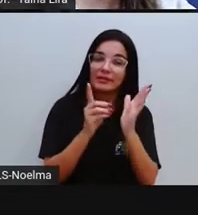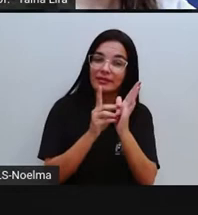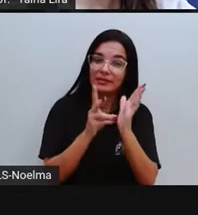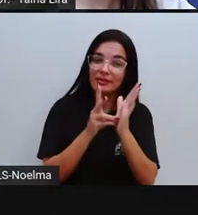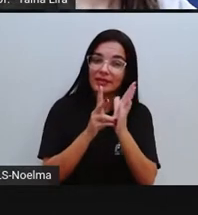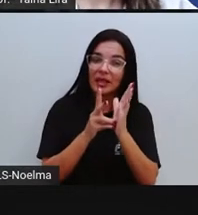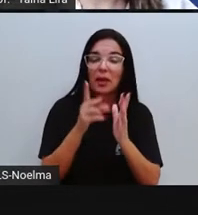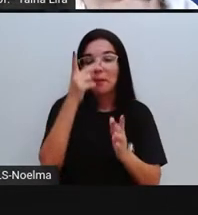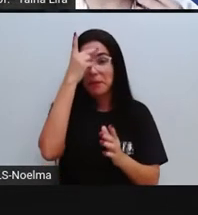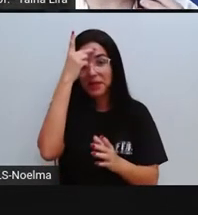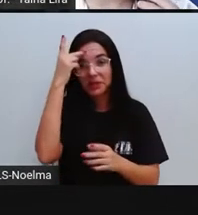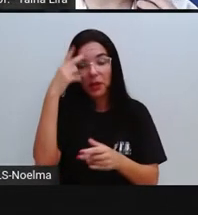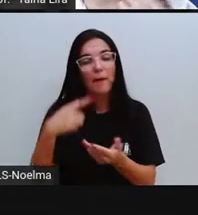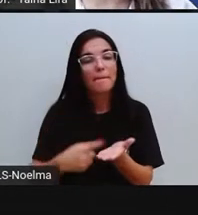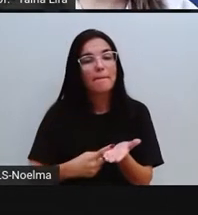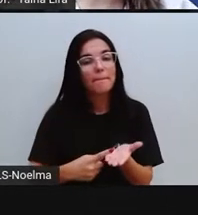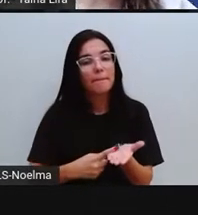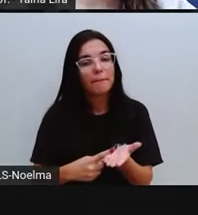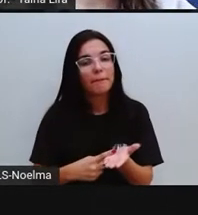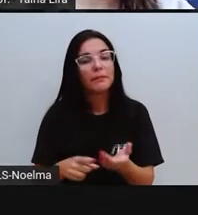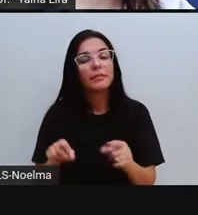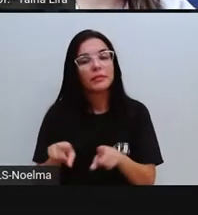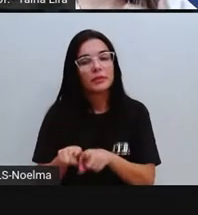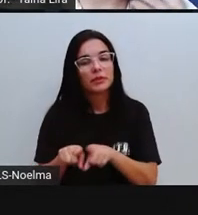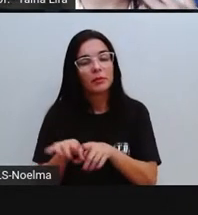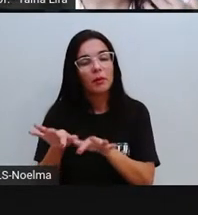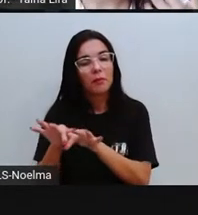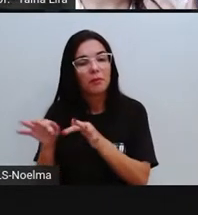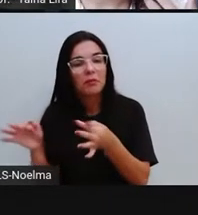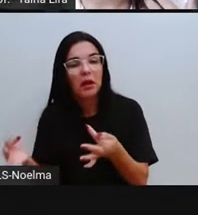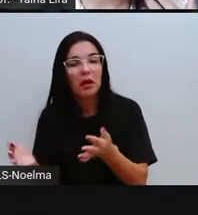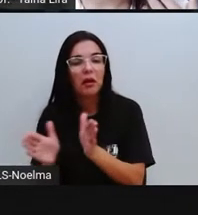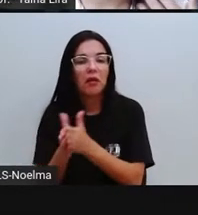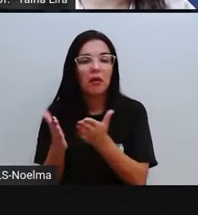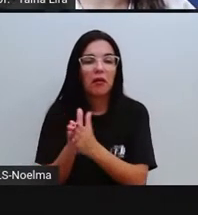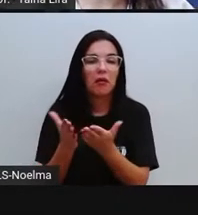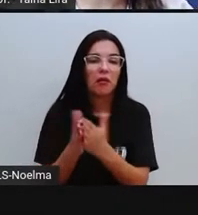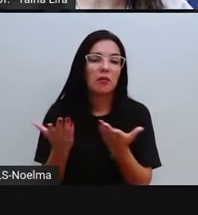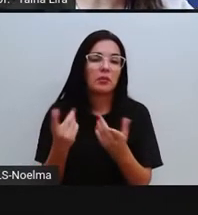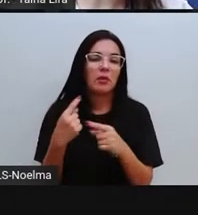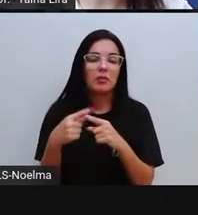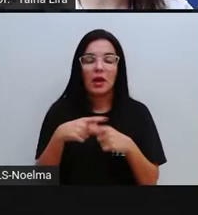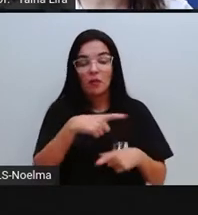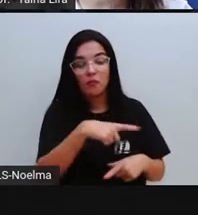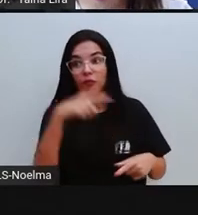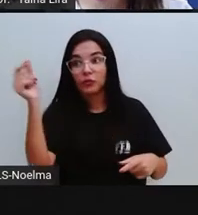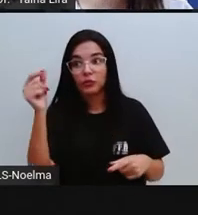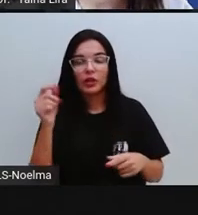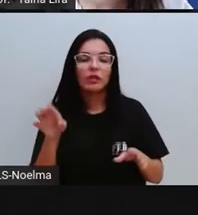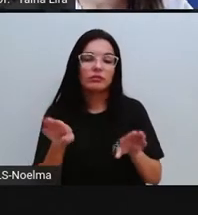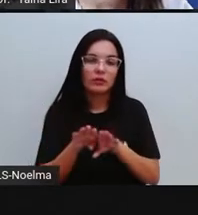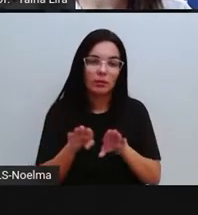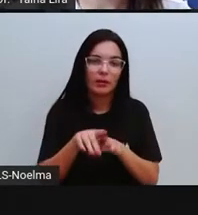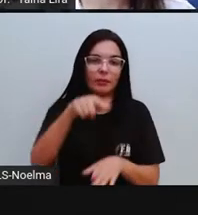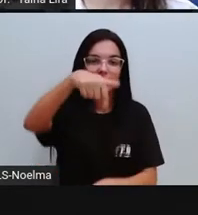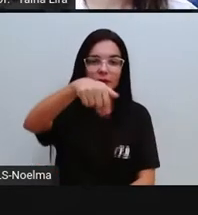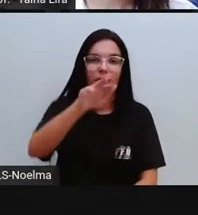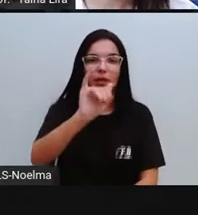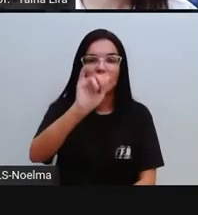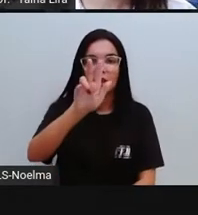brancas, mas muitas vezes humildes e que fugiam também para os quilombos, certo?